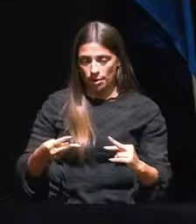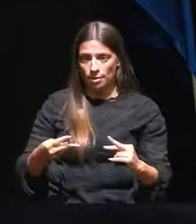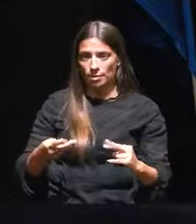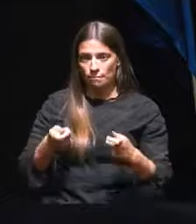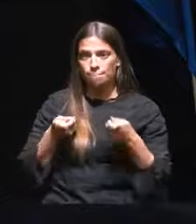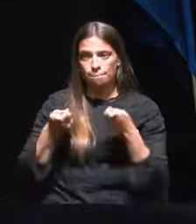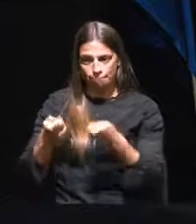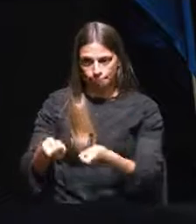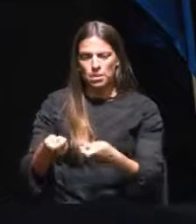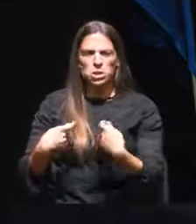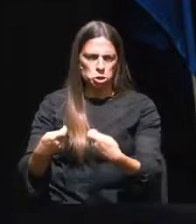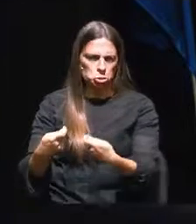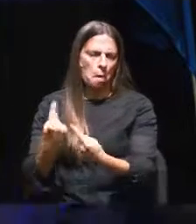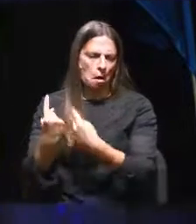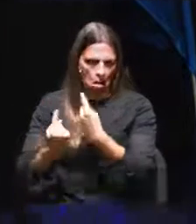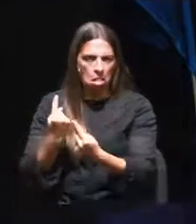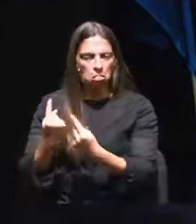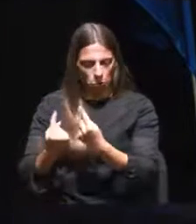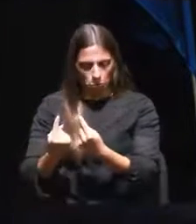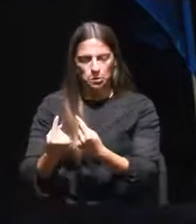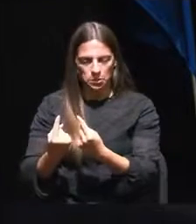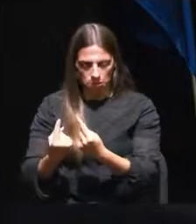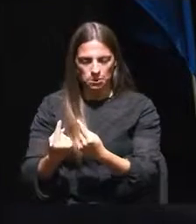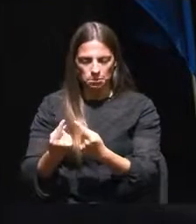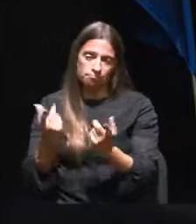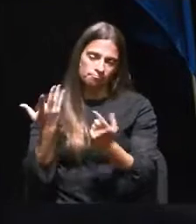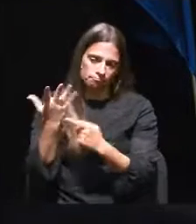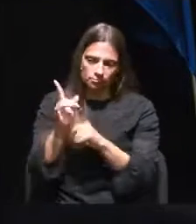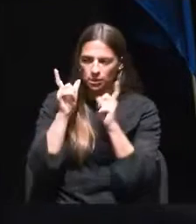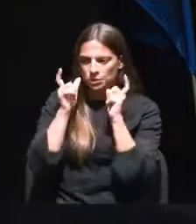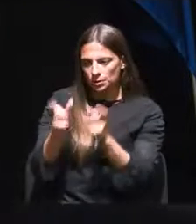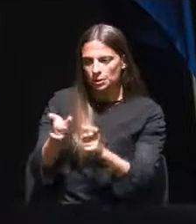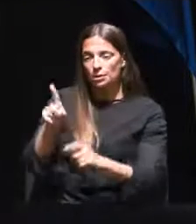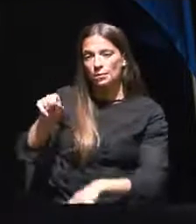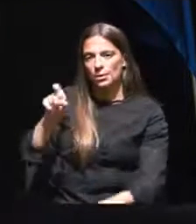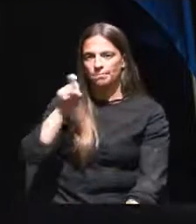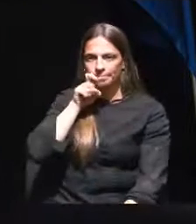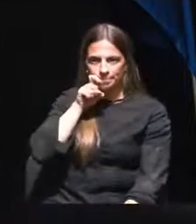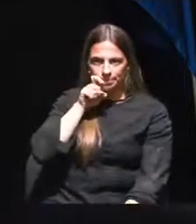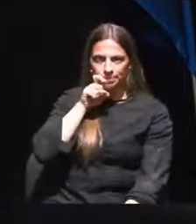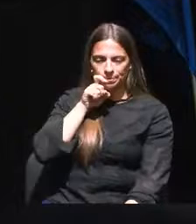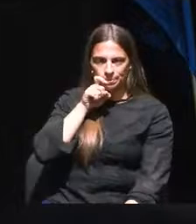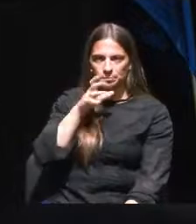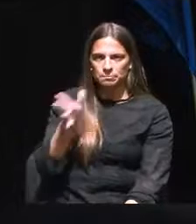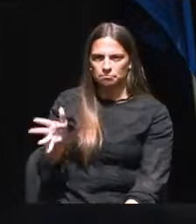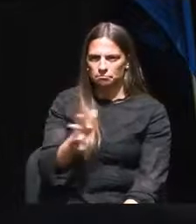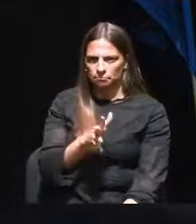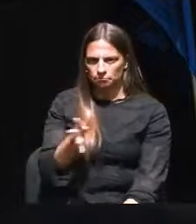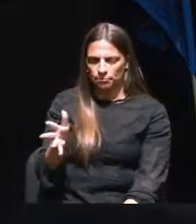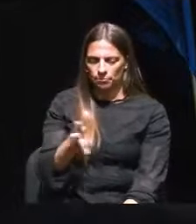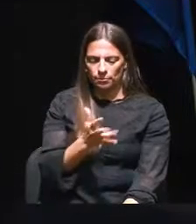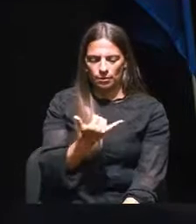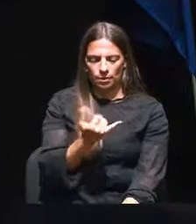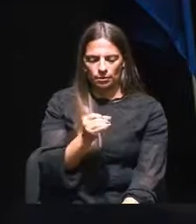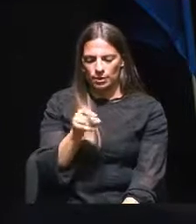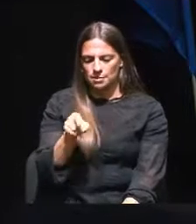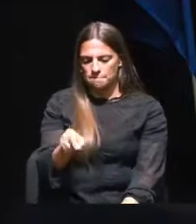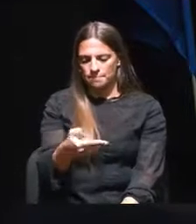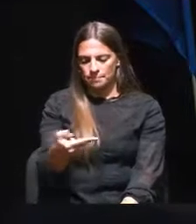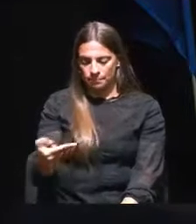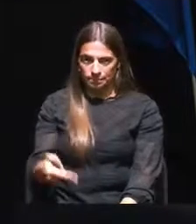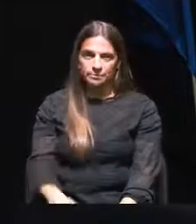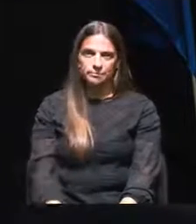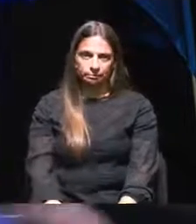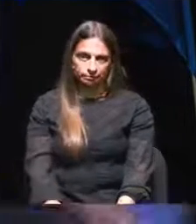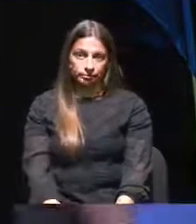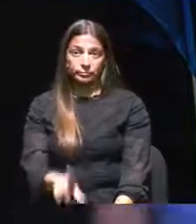suportar alguns custos, nomeadamente com vigilância e segurança, que rondariam cerca de 20 mil euros.